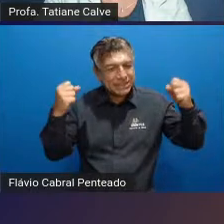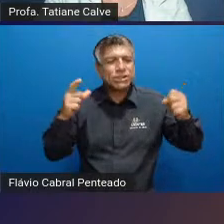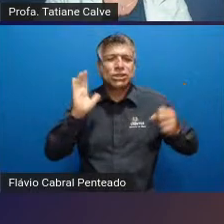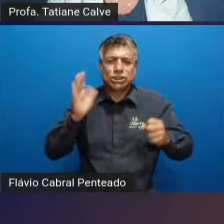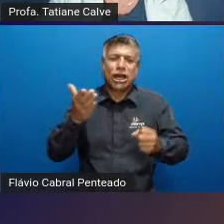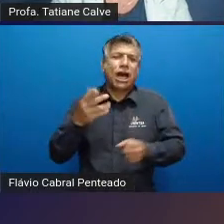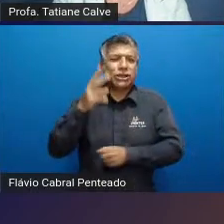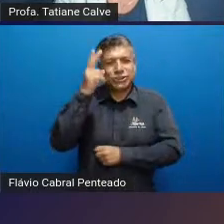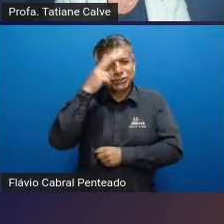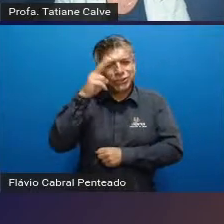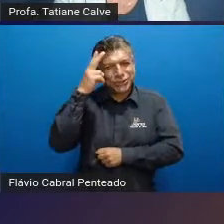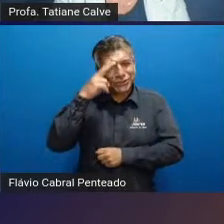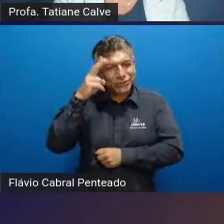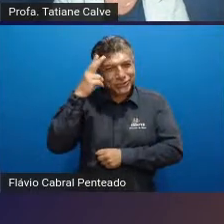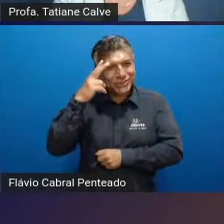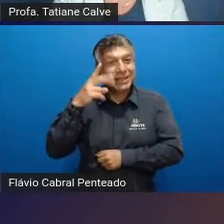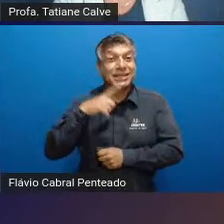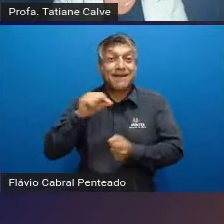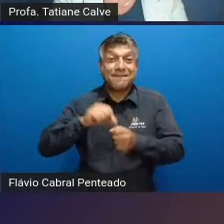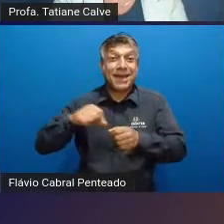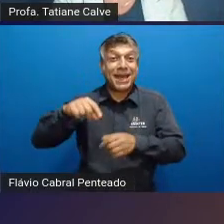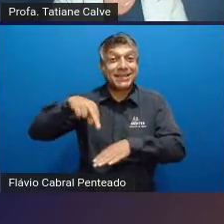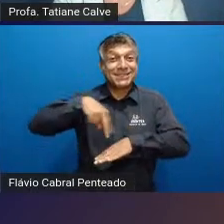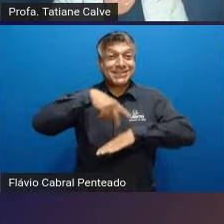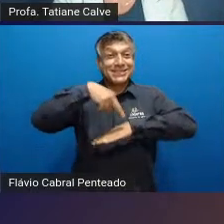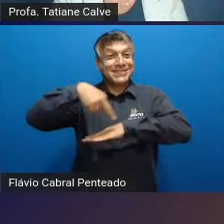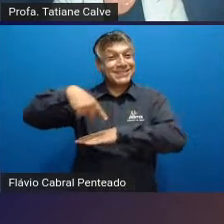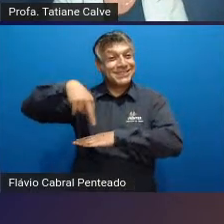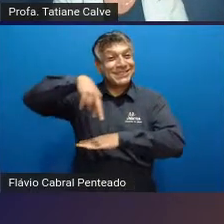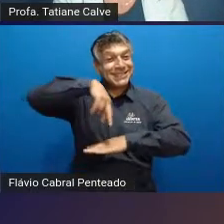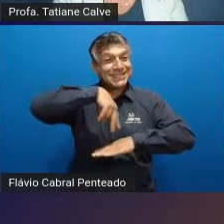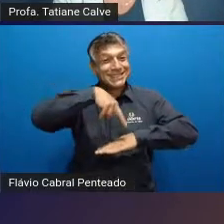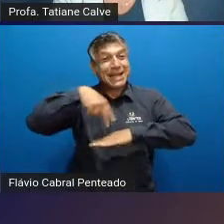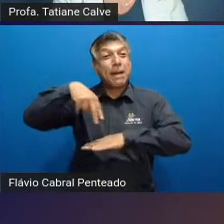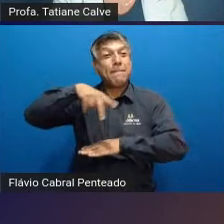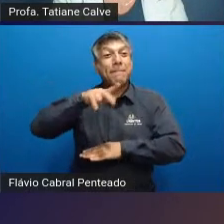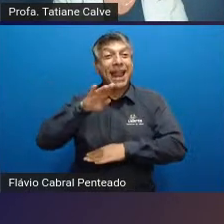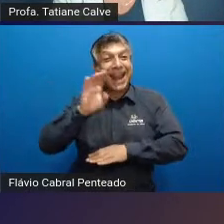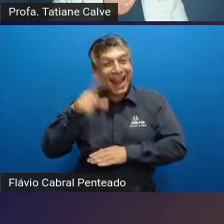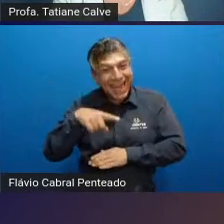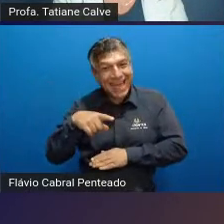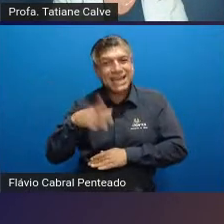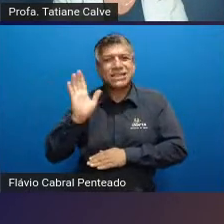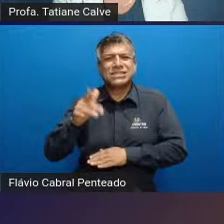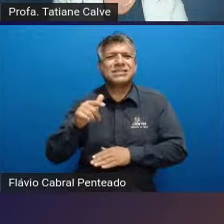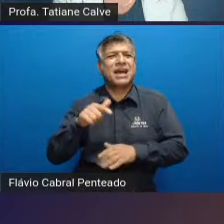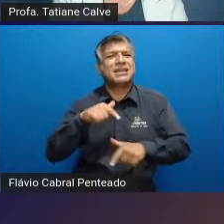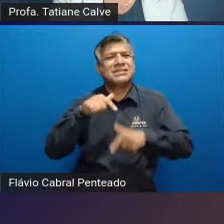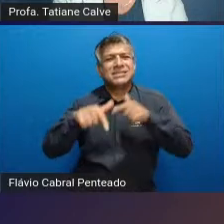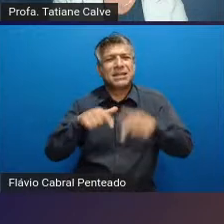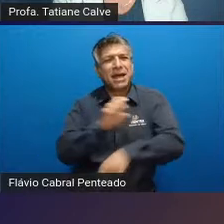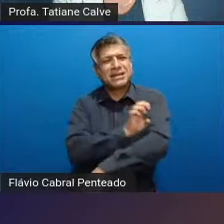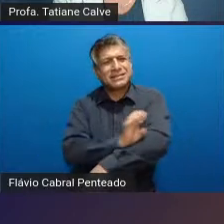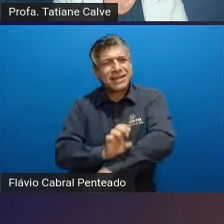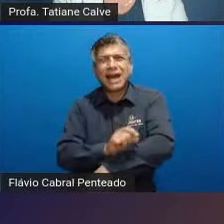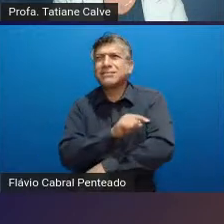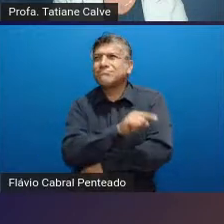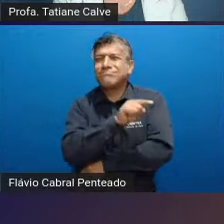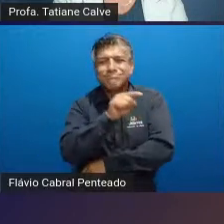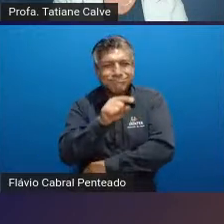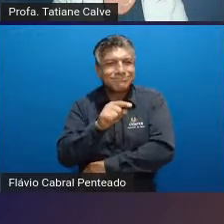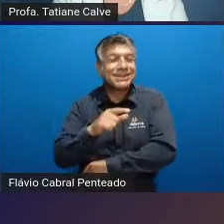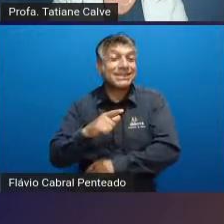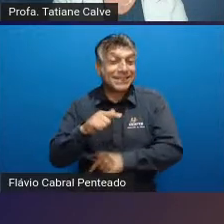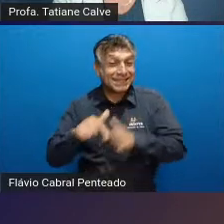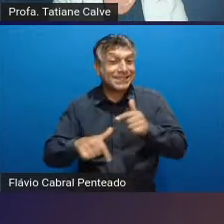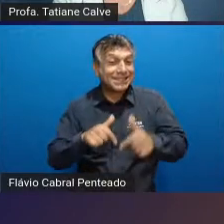histórico né já fez balé já já já trabalha com estágio fazendo aí esse